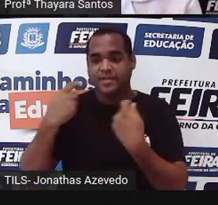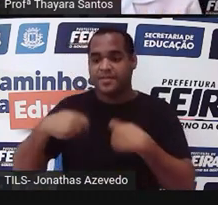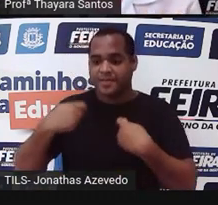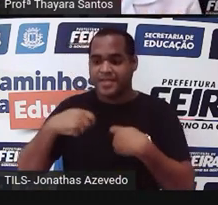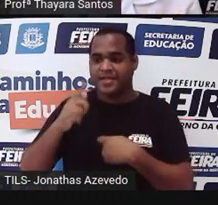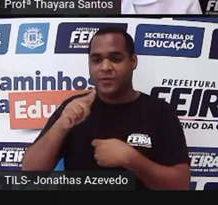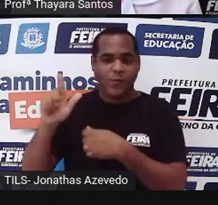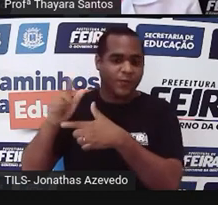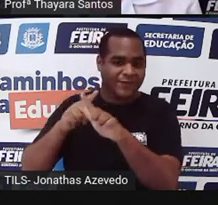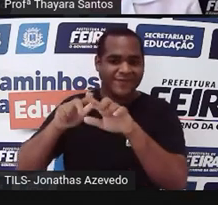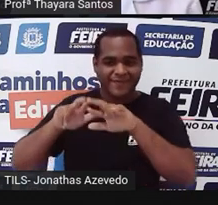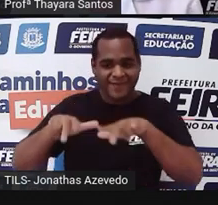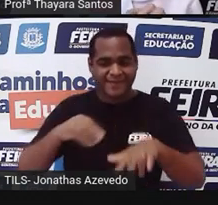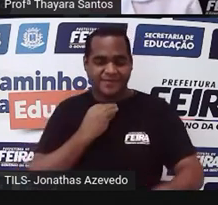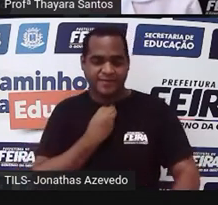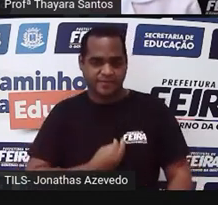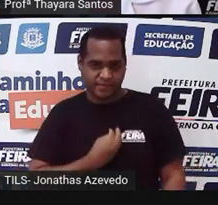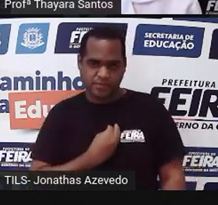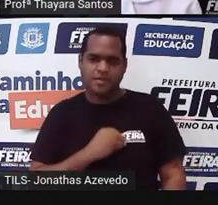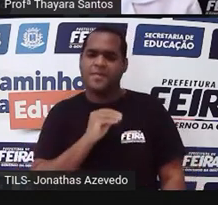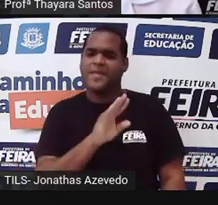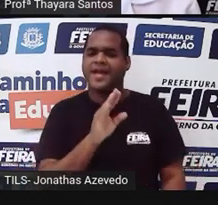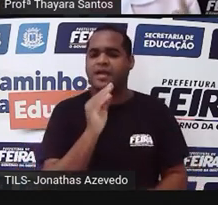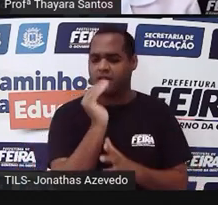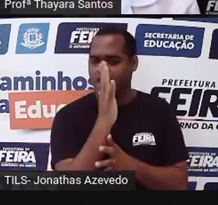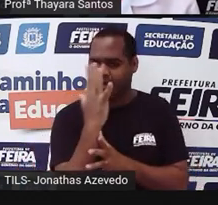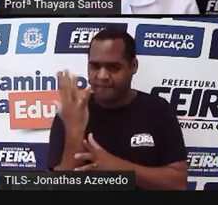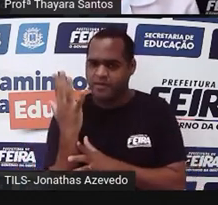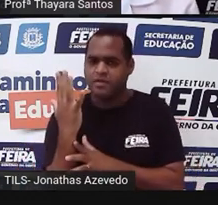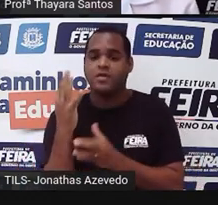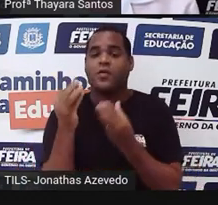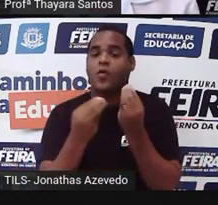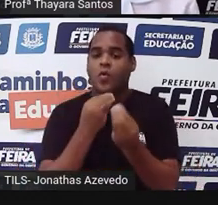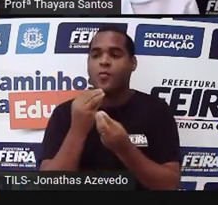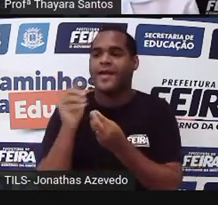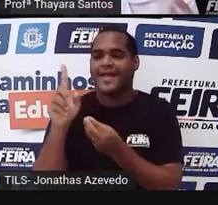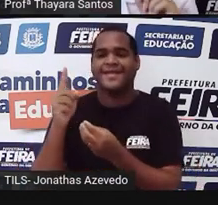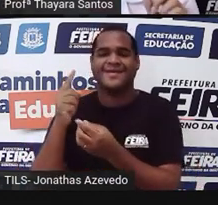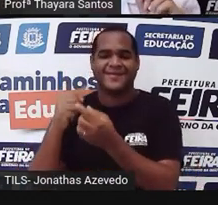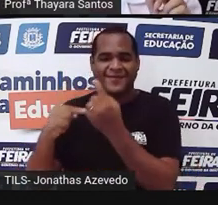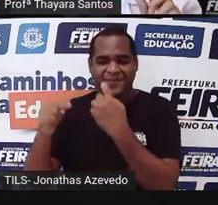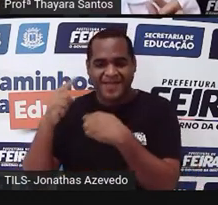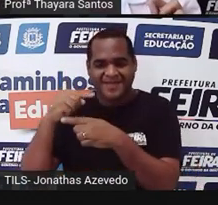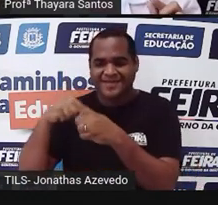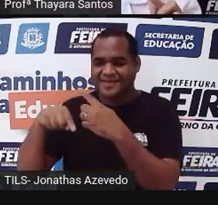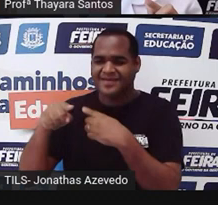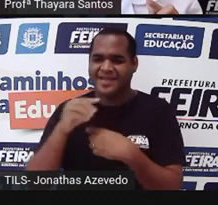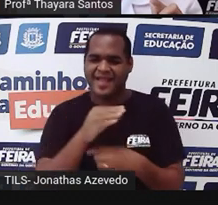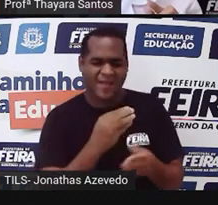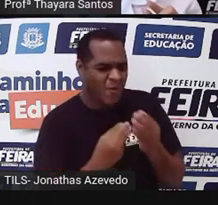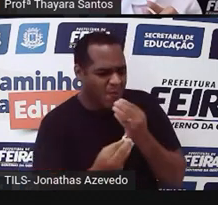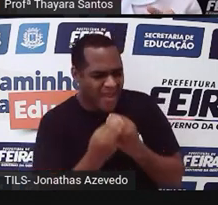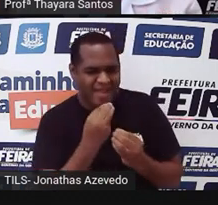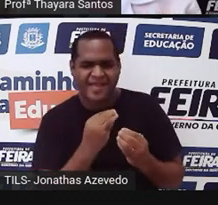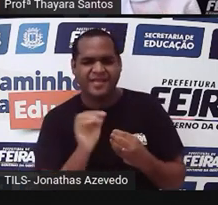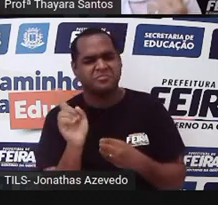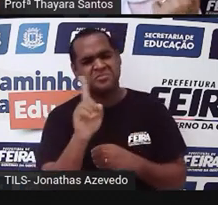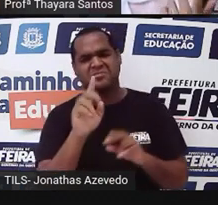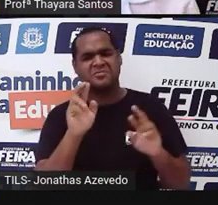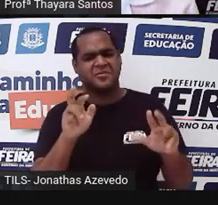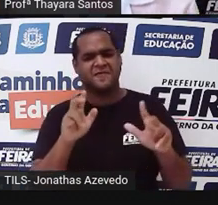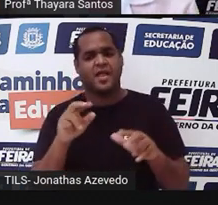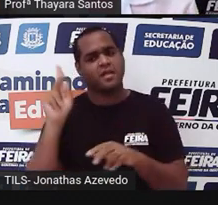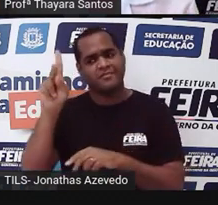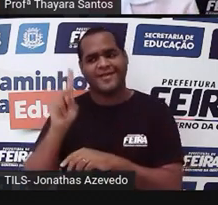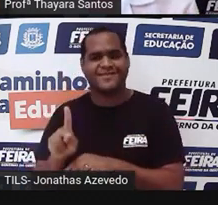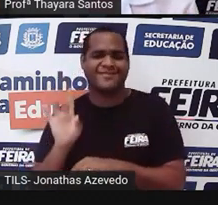alimentar de outros seres vivos. Já as plantas, elas conseguem produzir seu próprio alimento. Elas não precisam se alimentar de outros seres vivos, porque